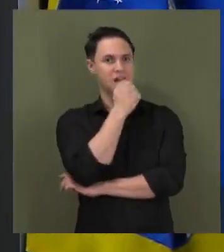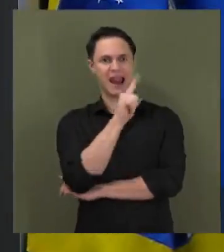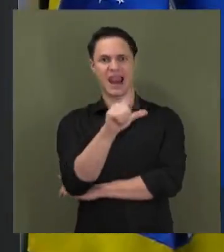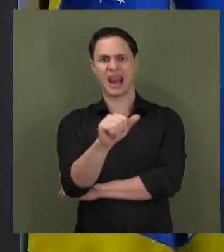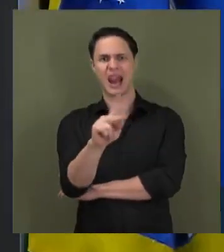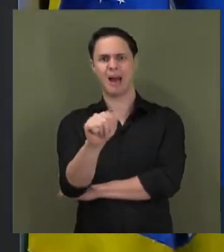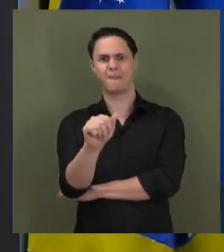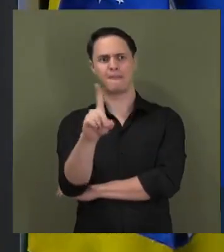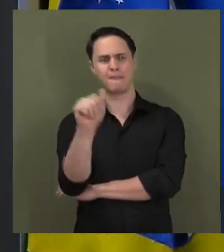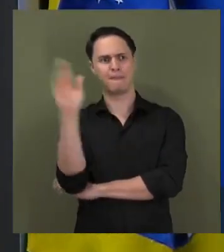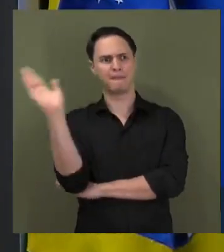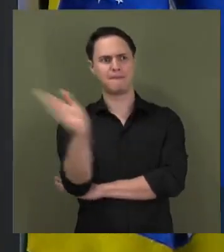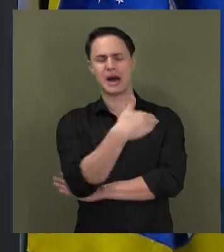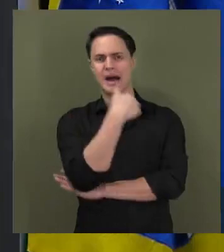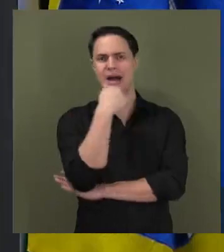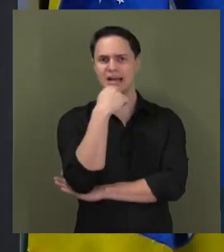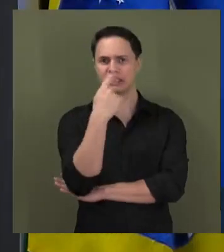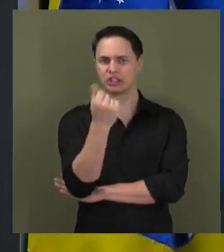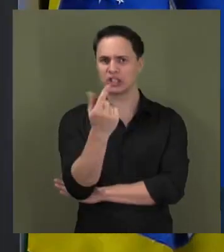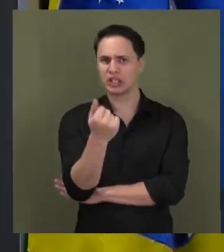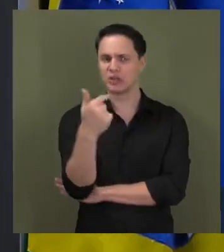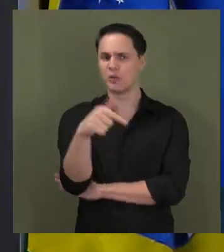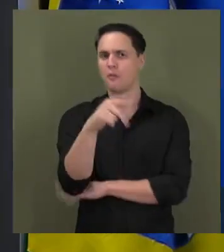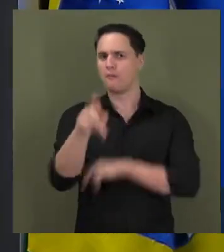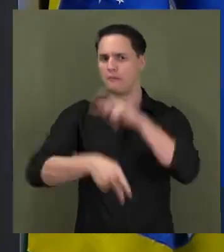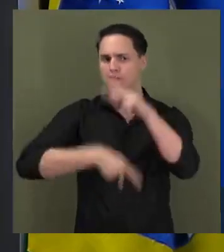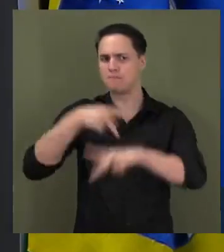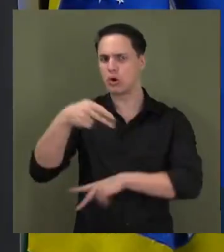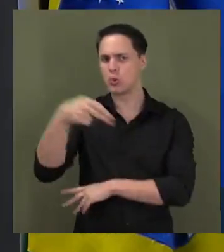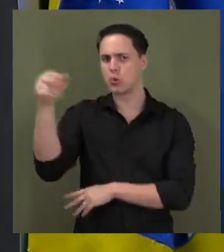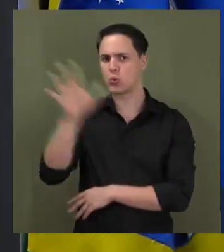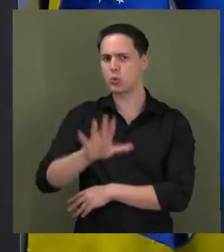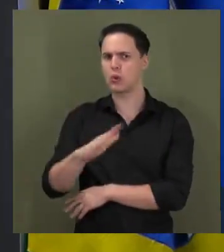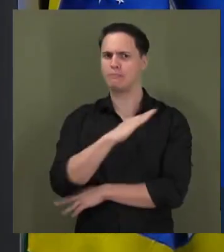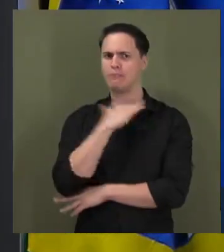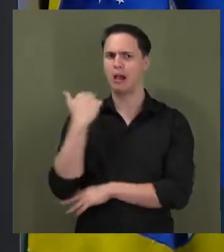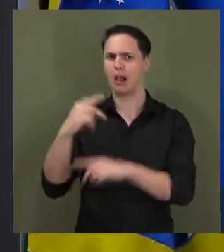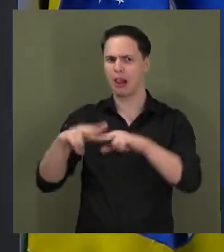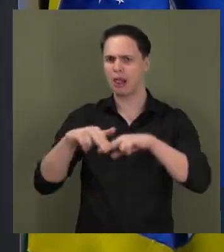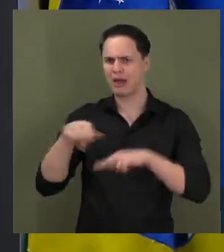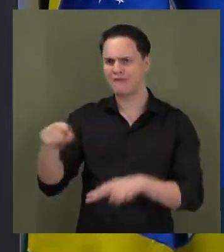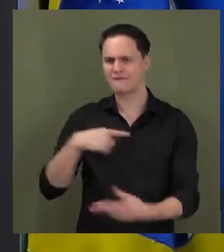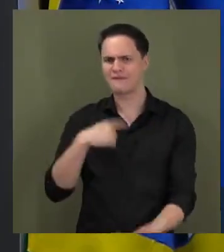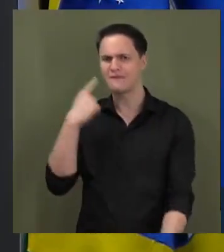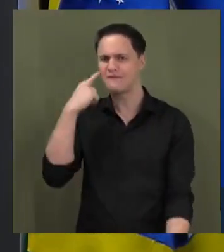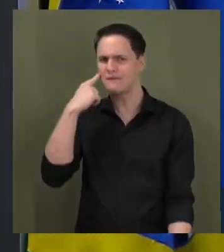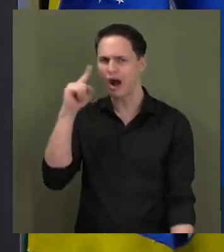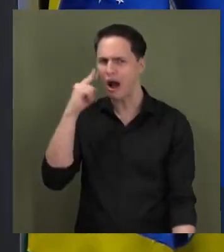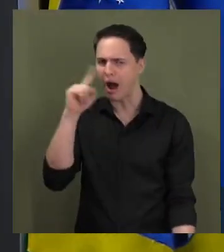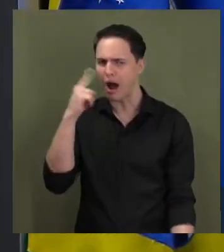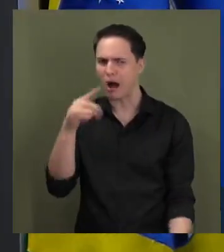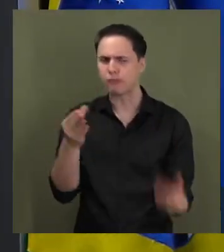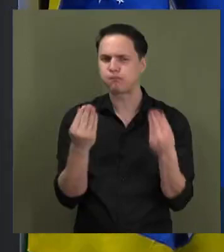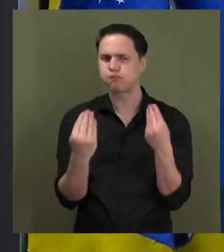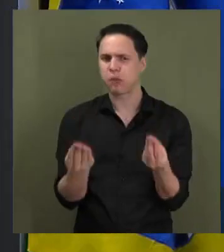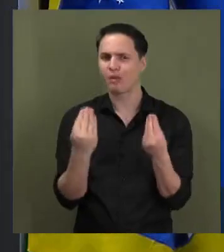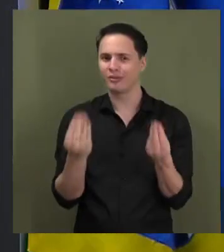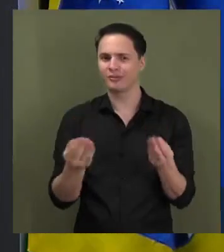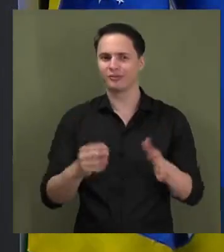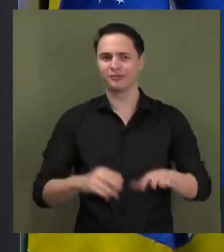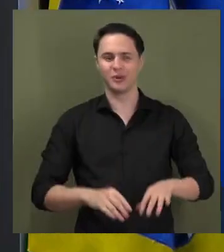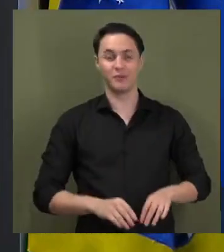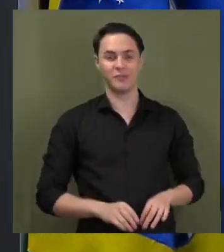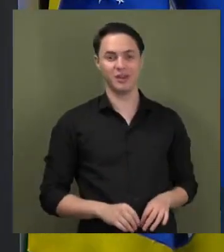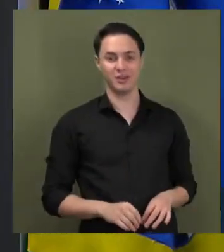E nordestinos morreram por essa fraude absurda. Pois bem, o capital